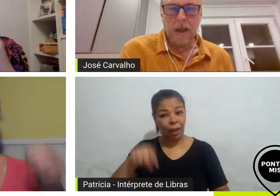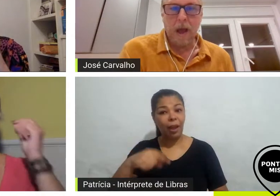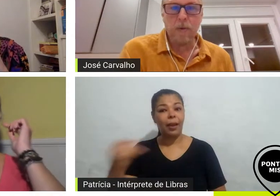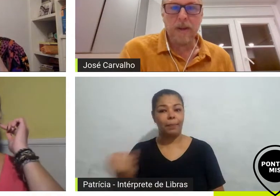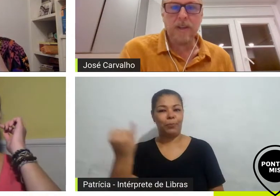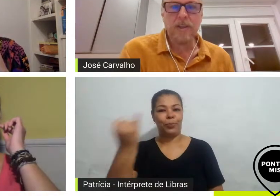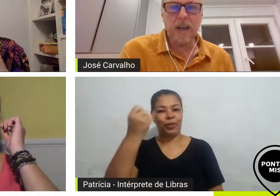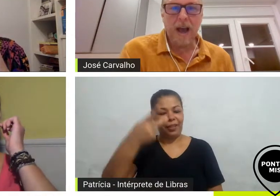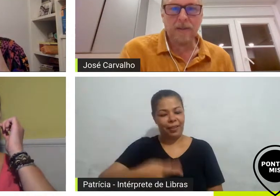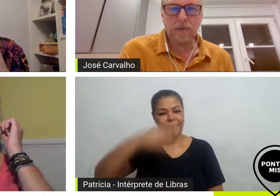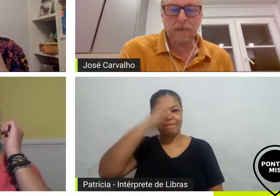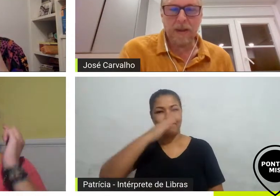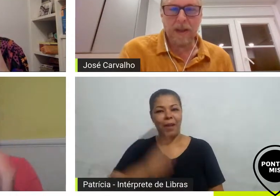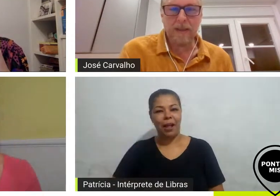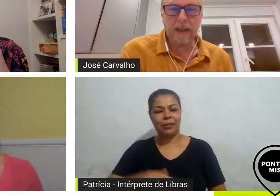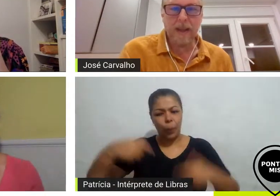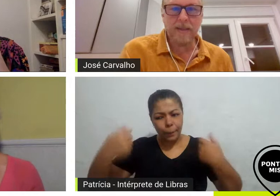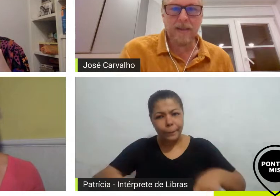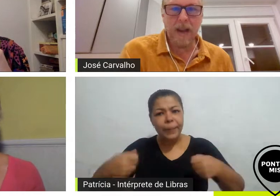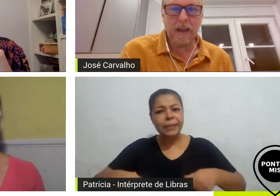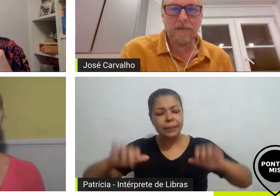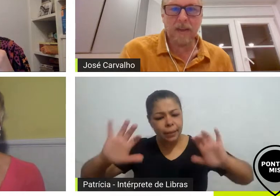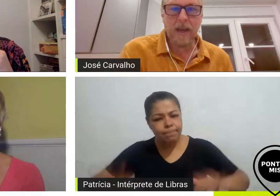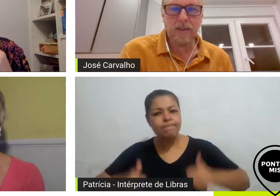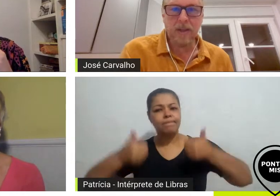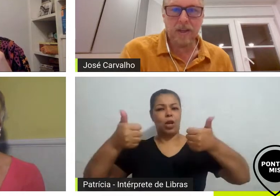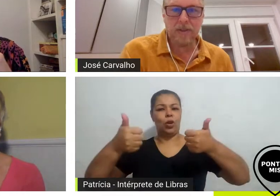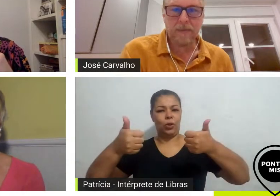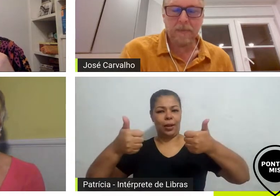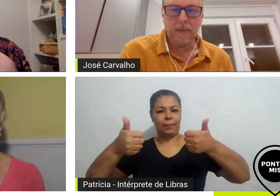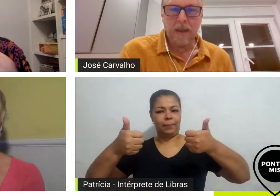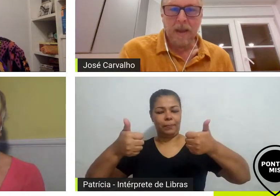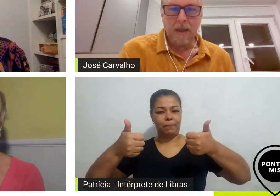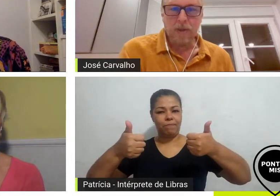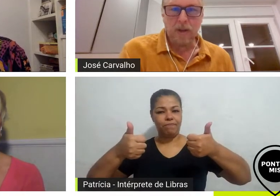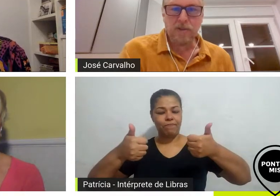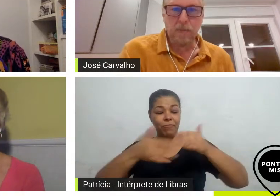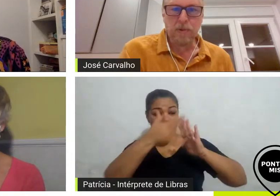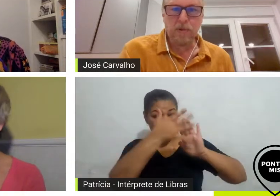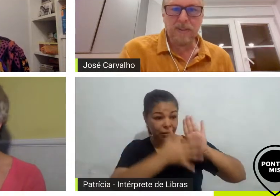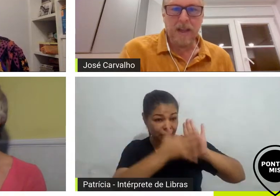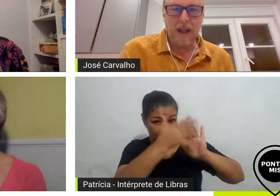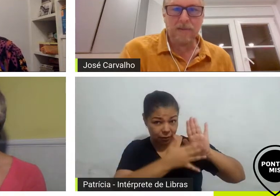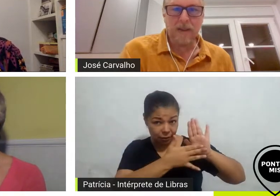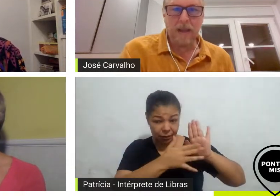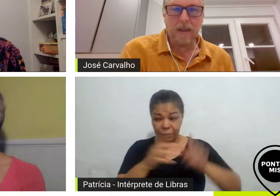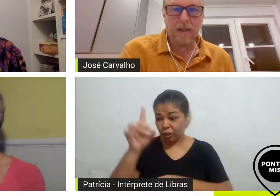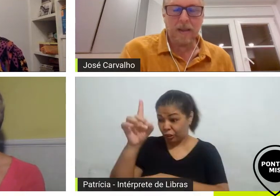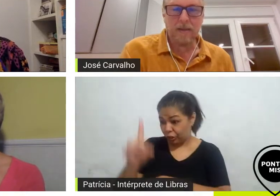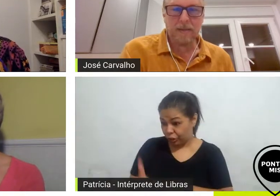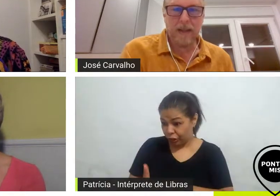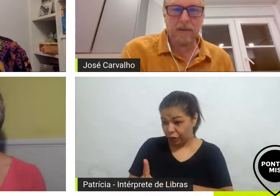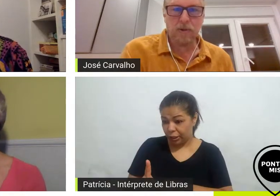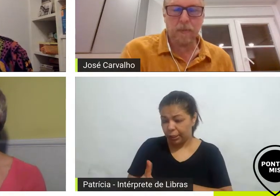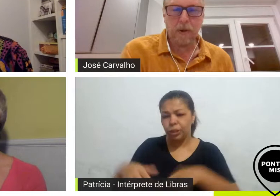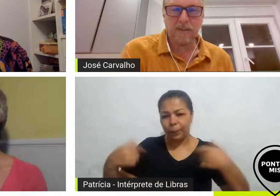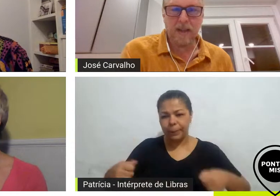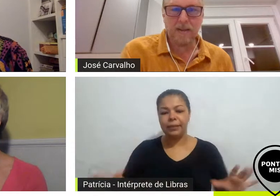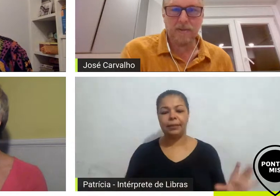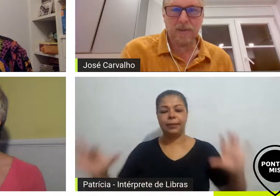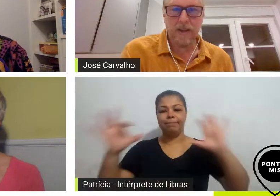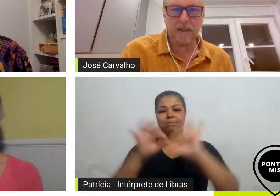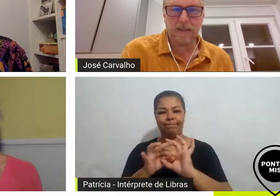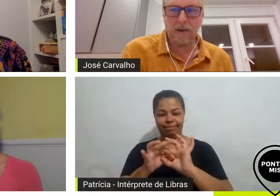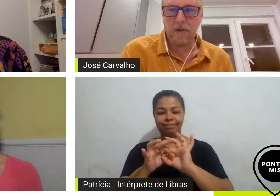há um grande hiato entre quem escreve e quem dirige nós somos considerados ainda dentro do